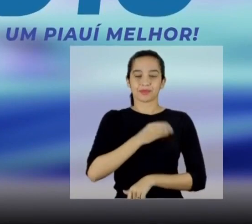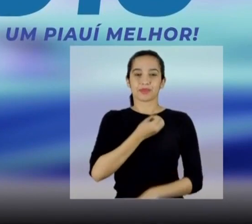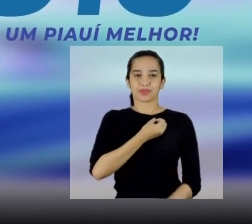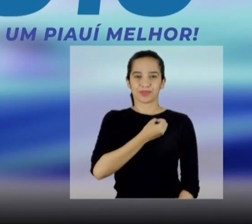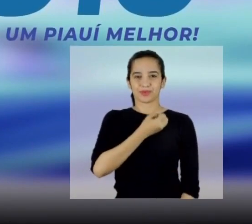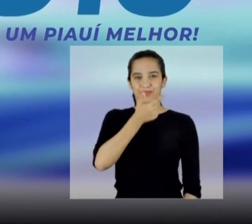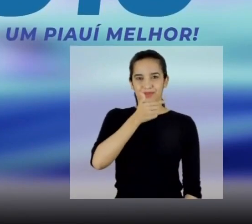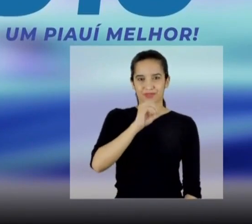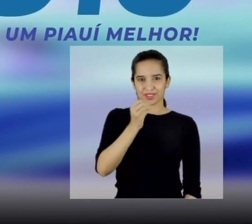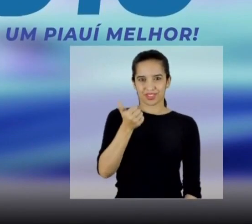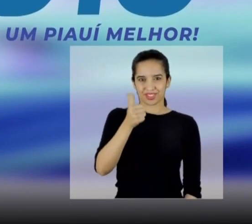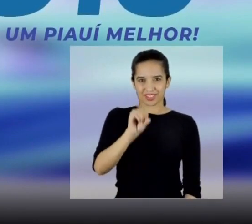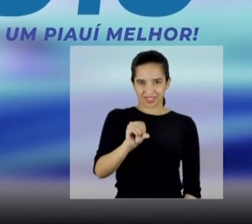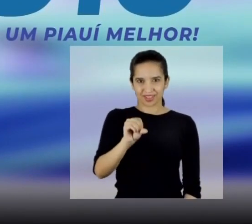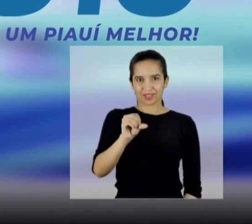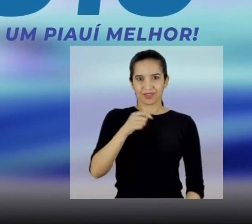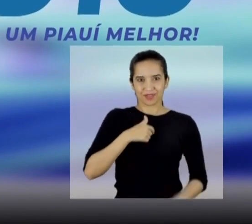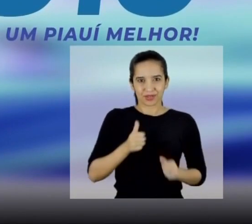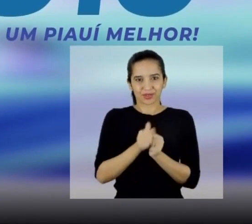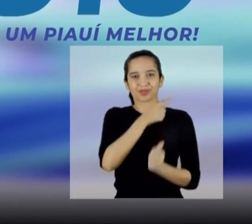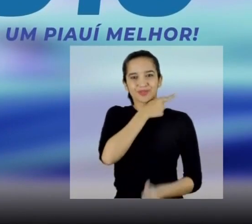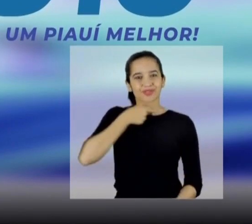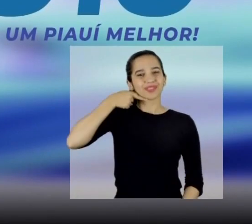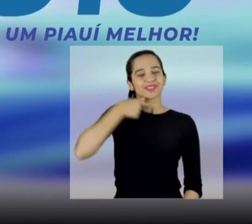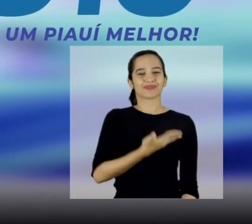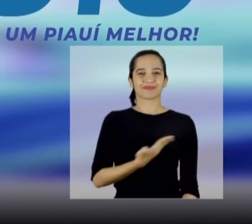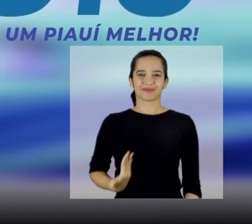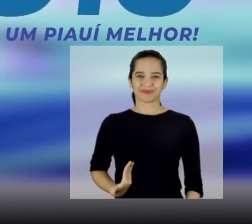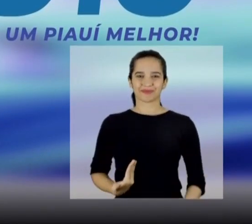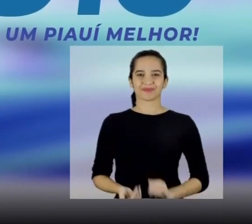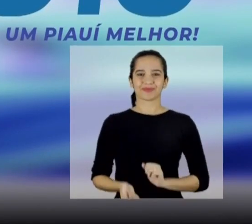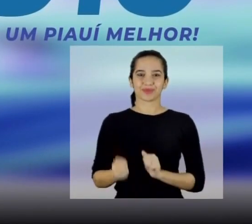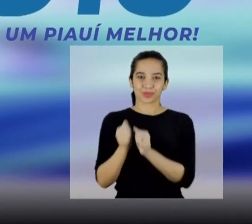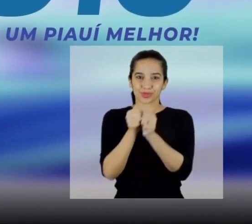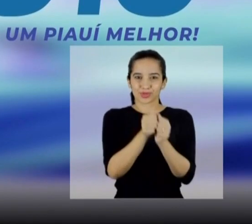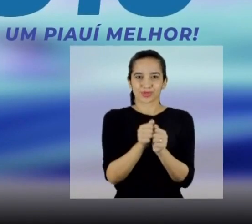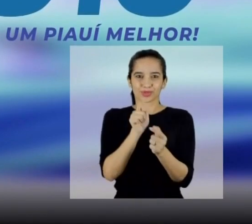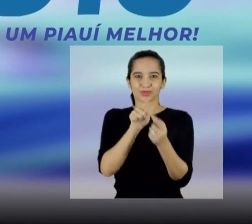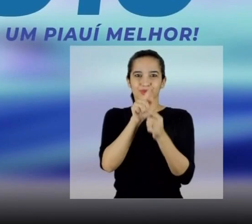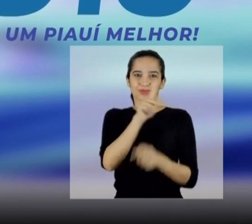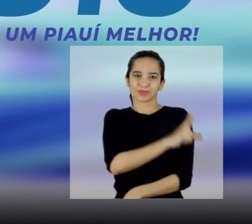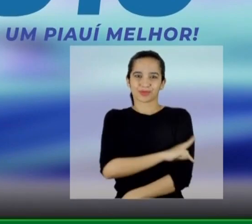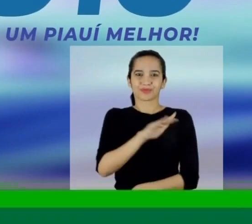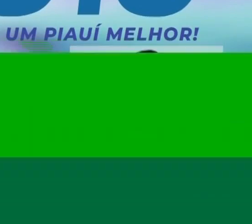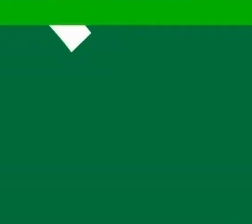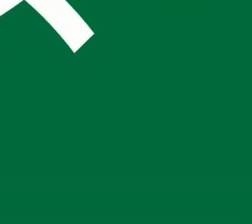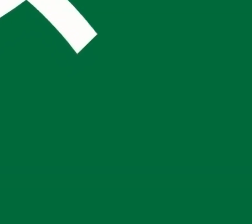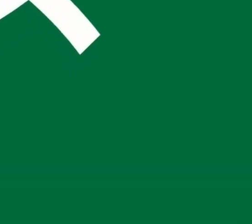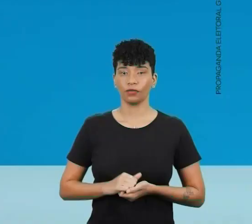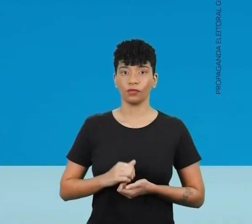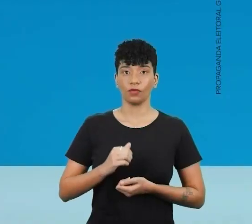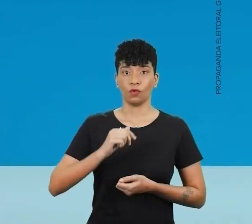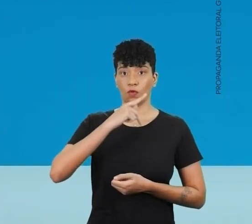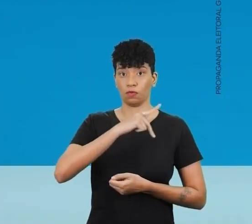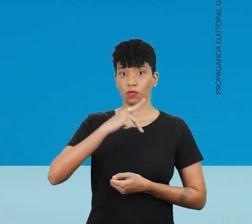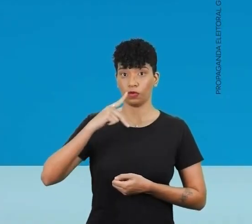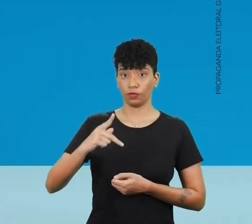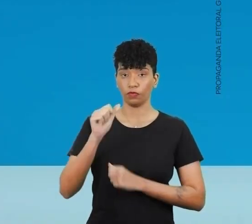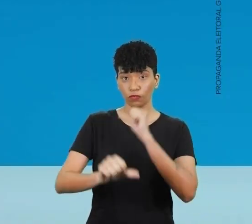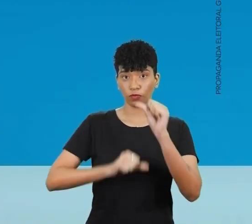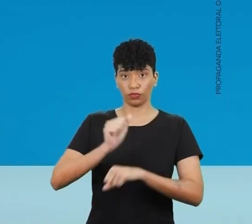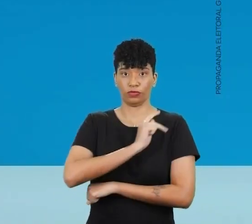renda. Meu número é 2019. Estou com o Jesse para governador. Juntos por um Piauí melhor. Com